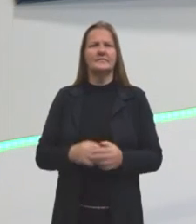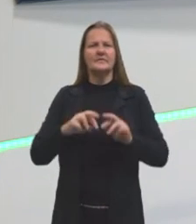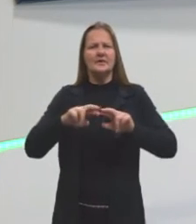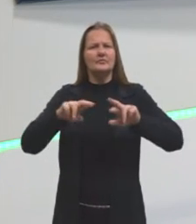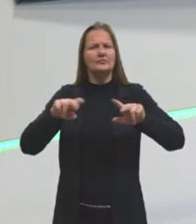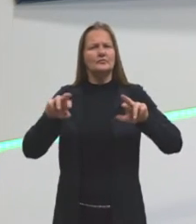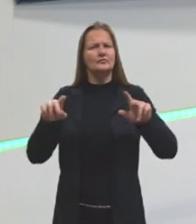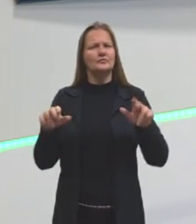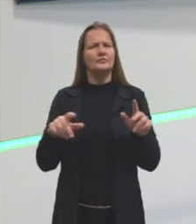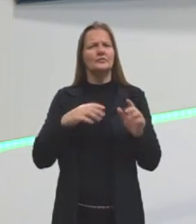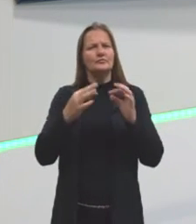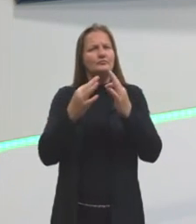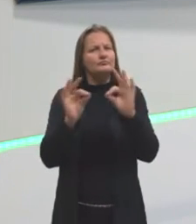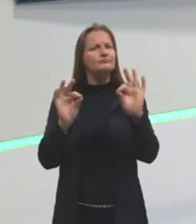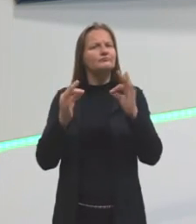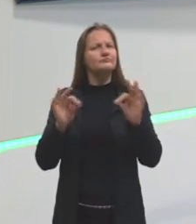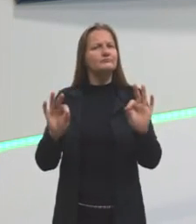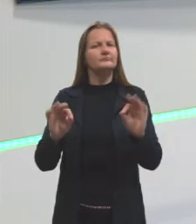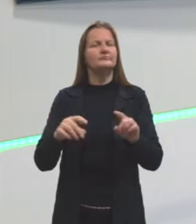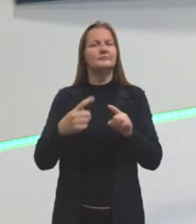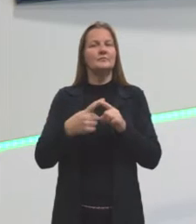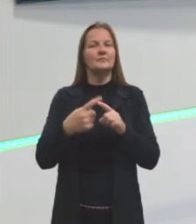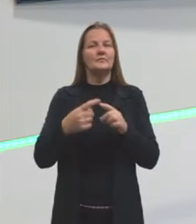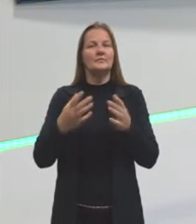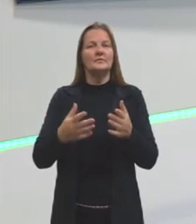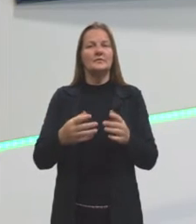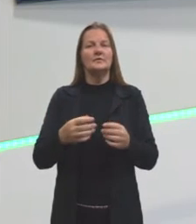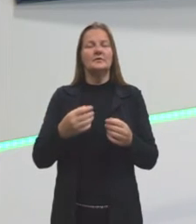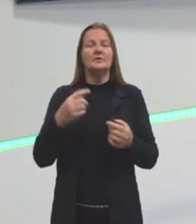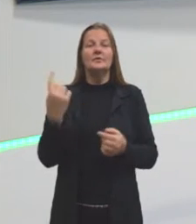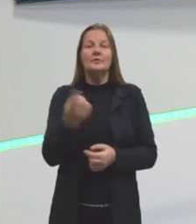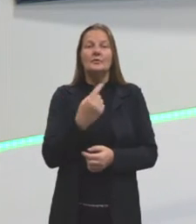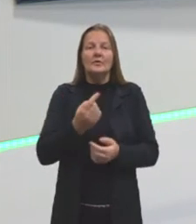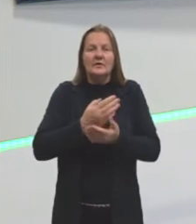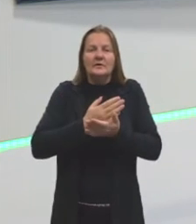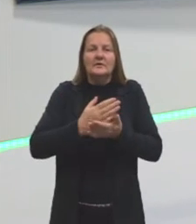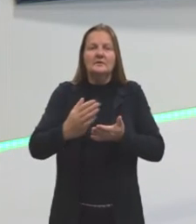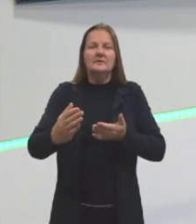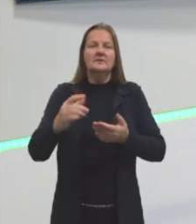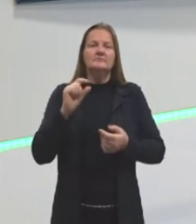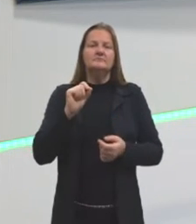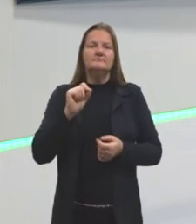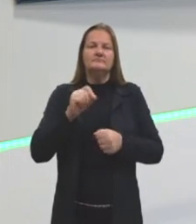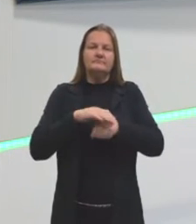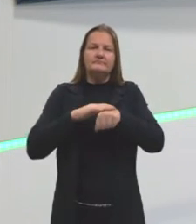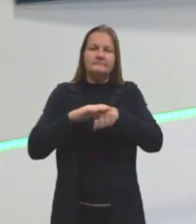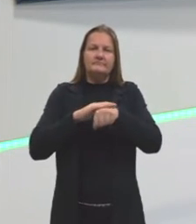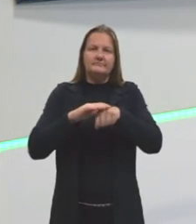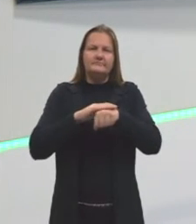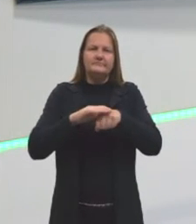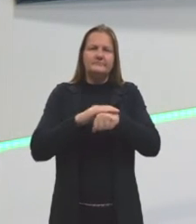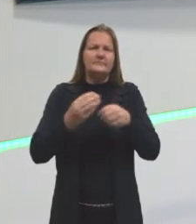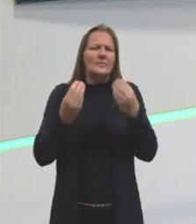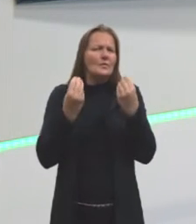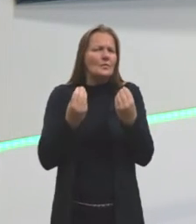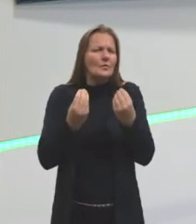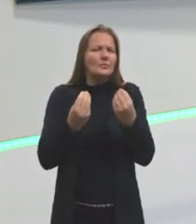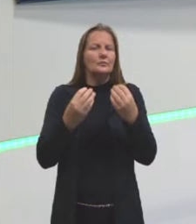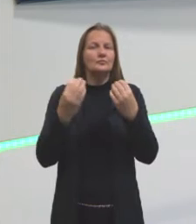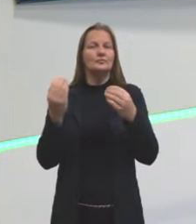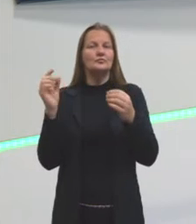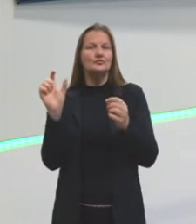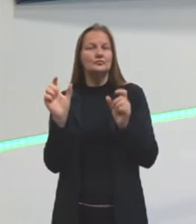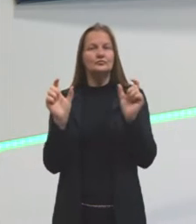oração e sobre sintaxe. E aí eu disse para vocês que a gente ia começar falando sobre como esses